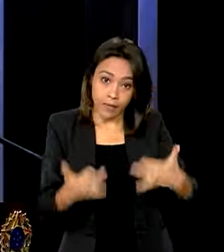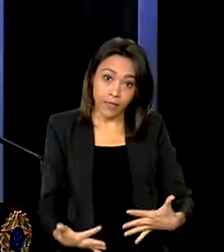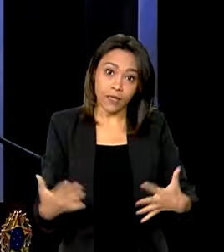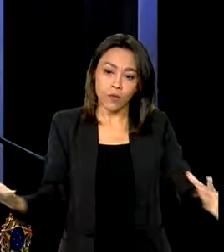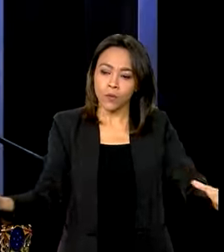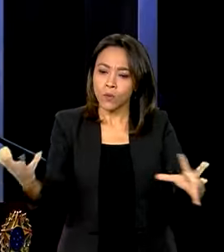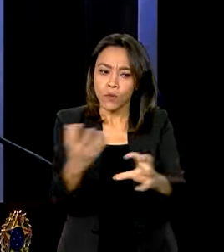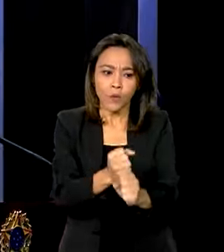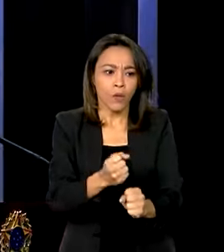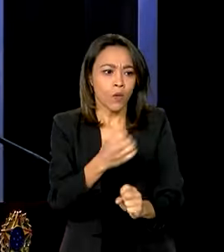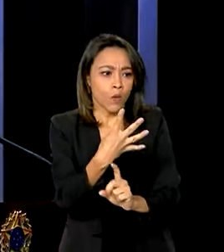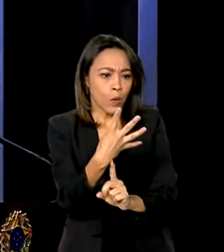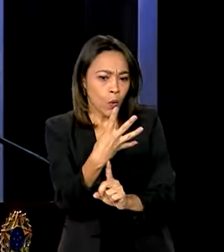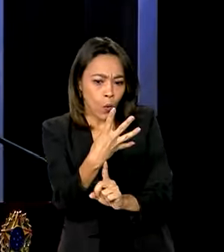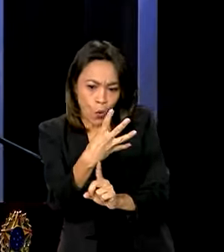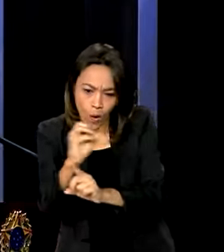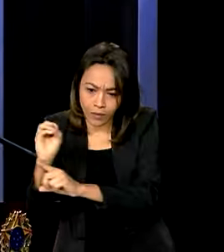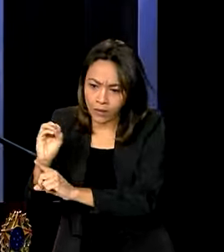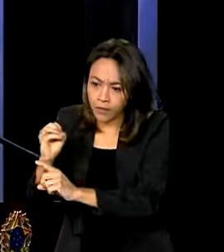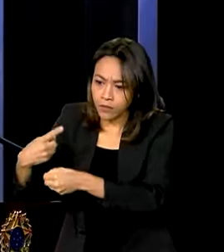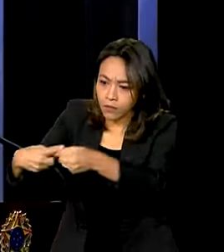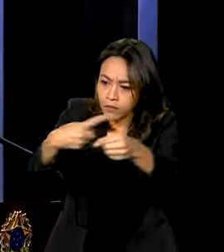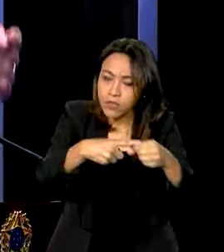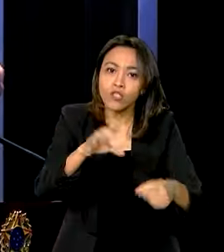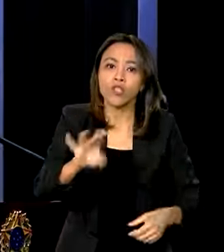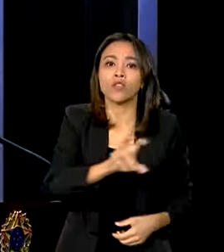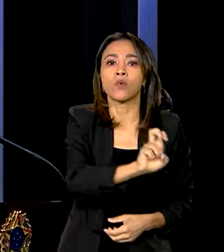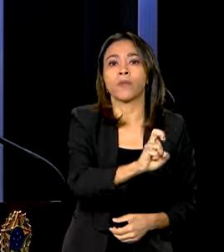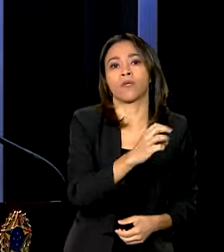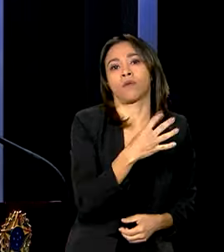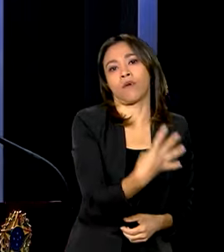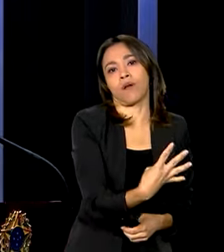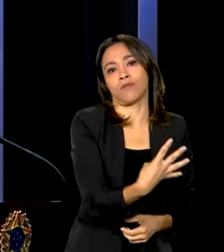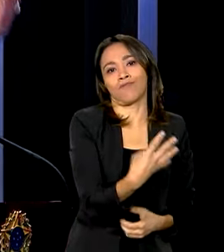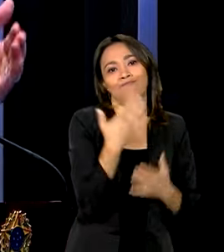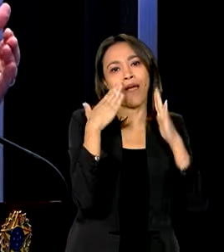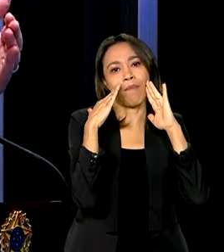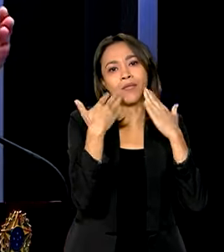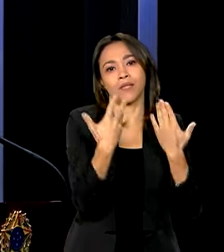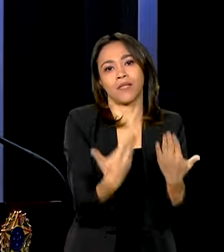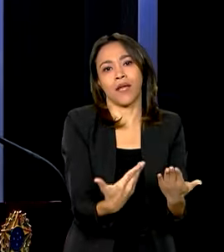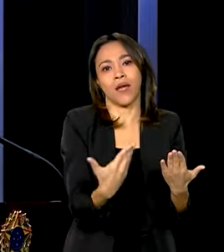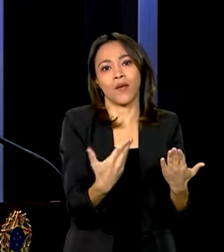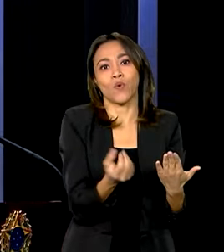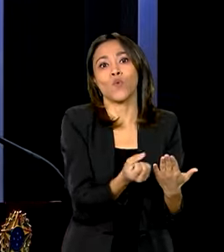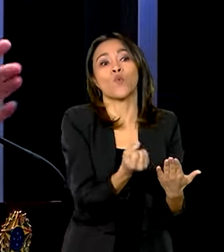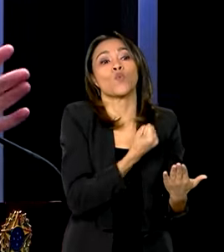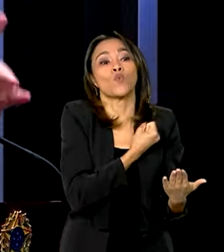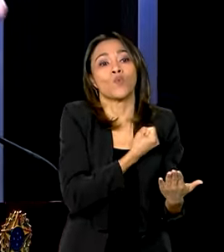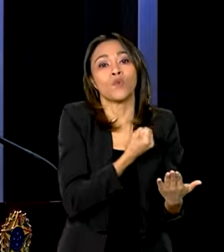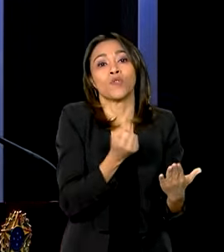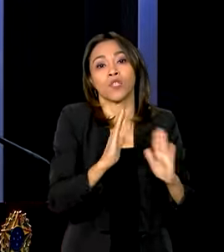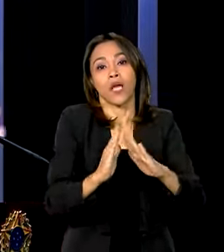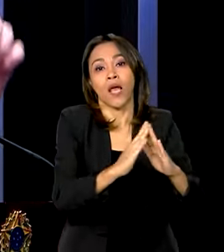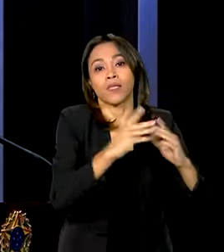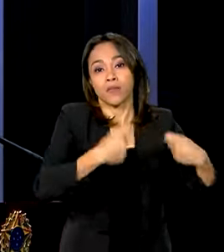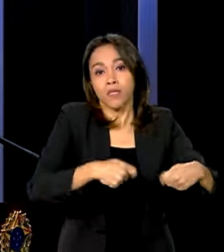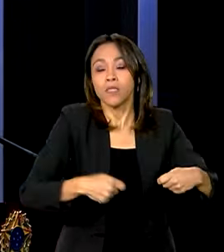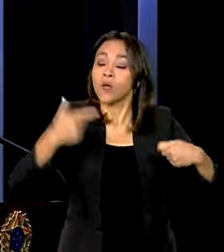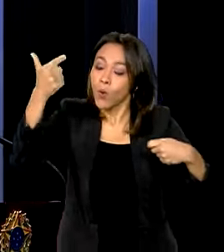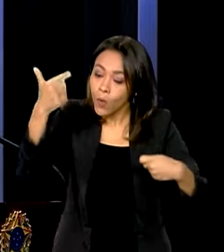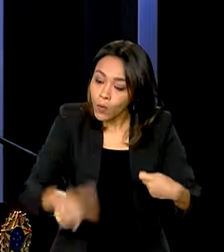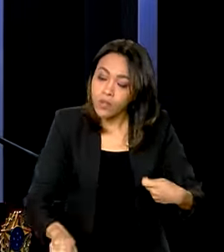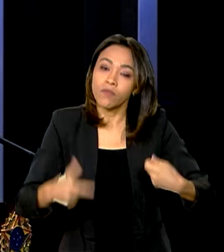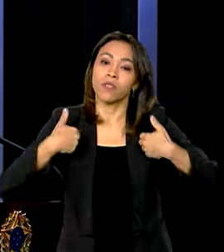54 nos apresentaram, apesar de todos os apelos, nos apresentaram a quantidade de casas. Mas eu insisto aqui e faço uma